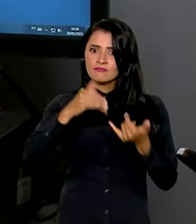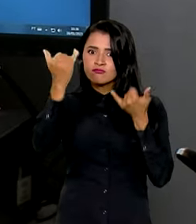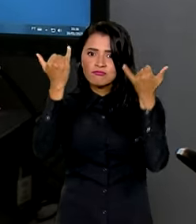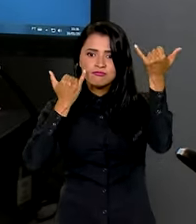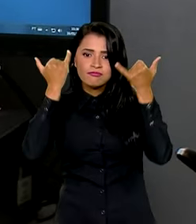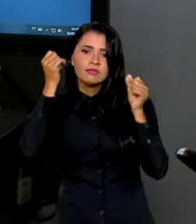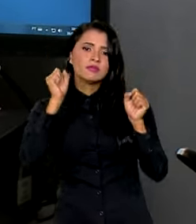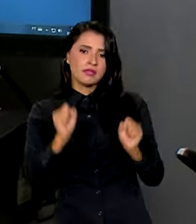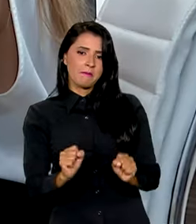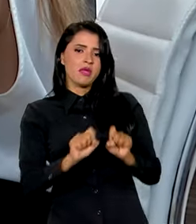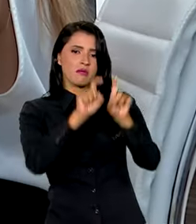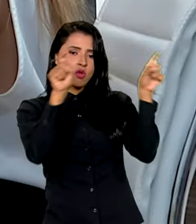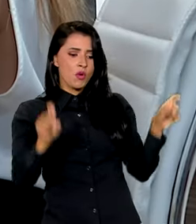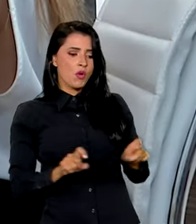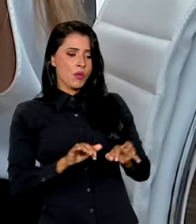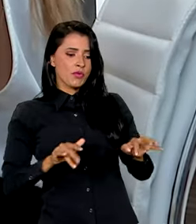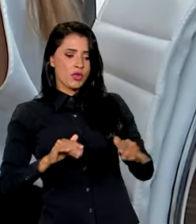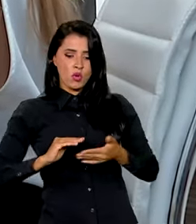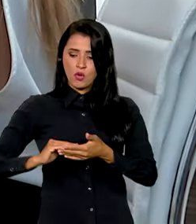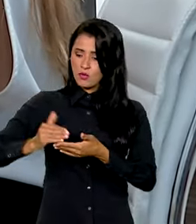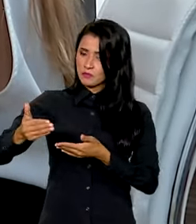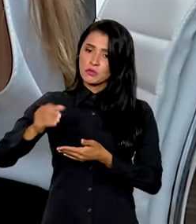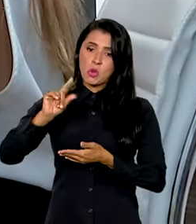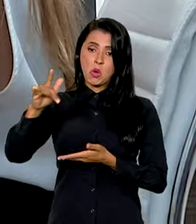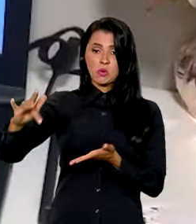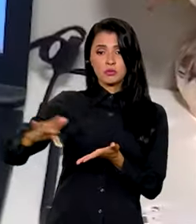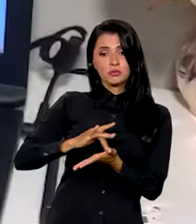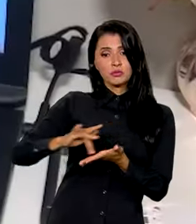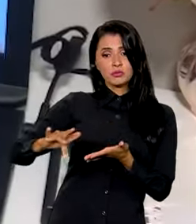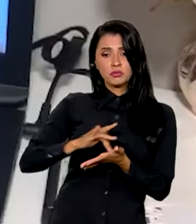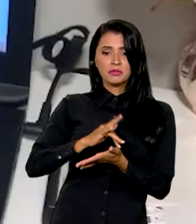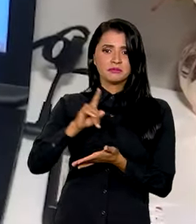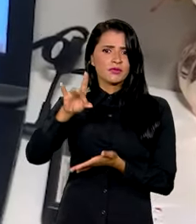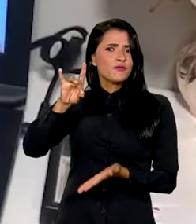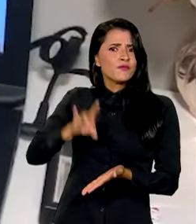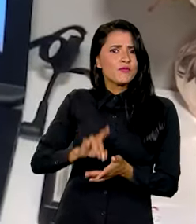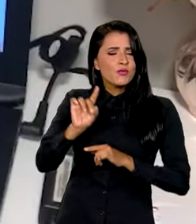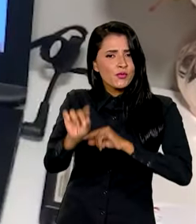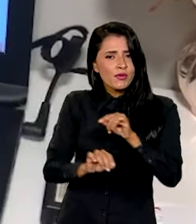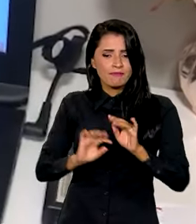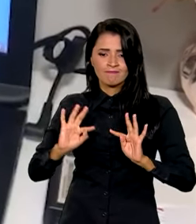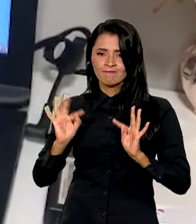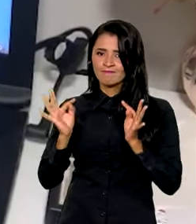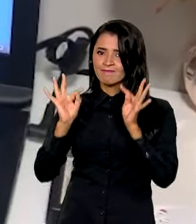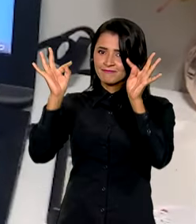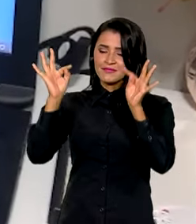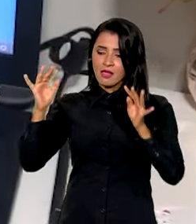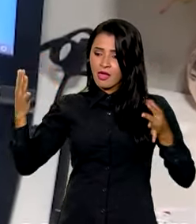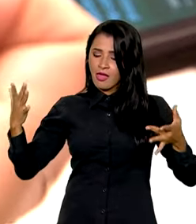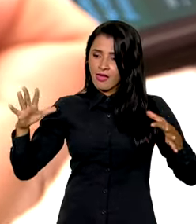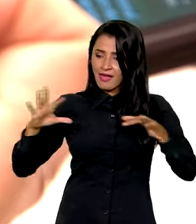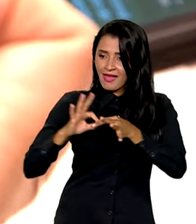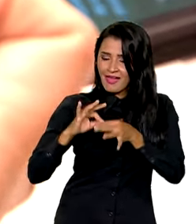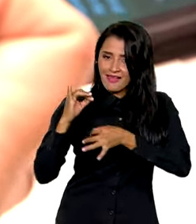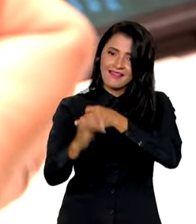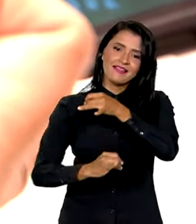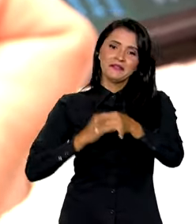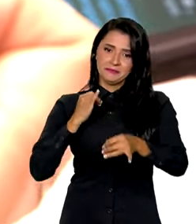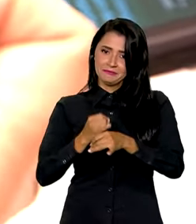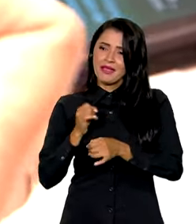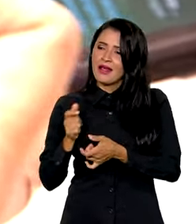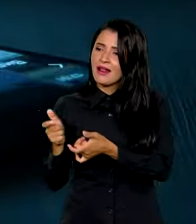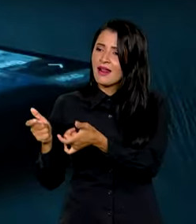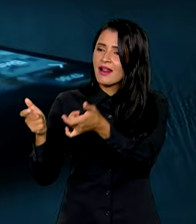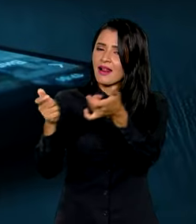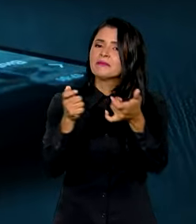ser também o computador, o notebook ou o tablet. Fato é que a tecnologia que nos conecta está em toda